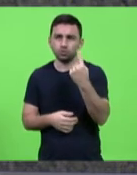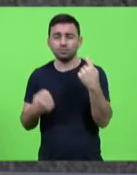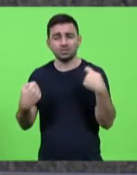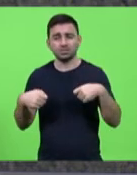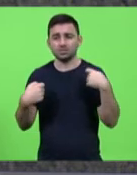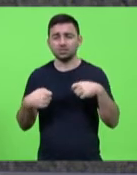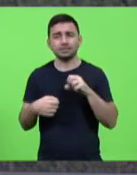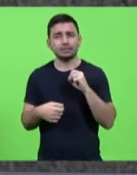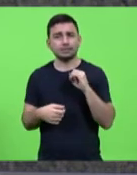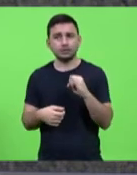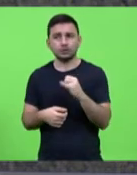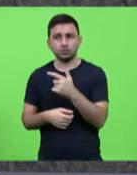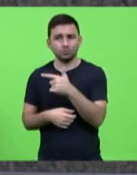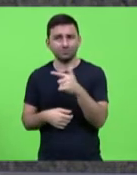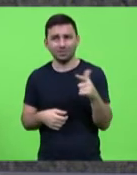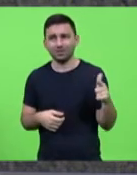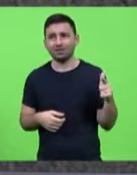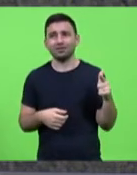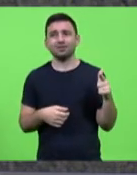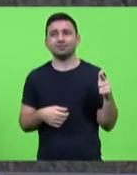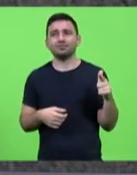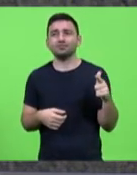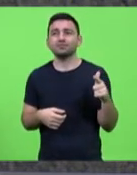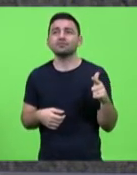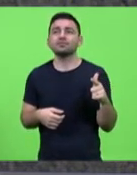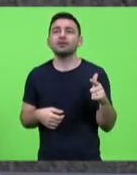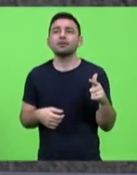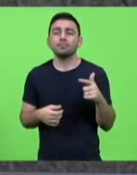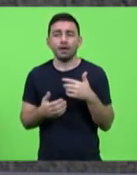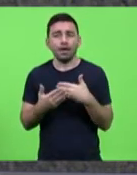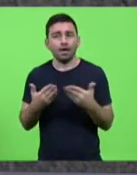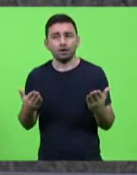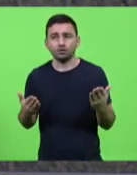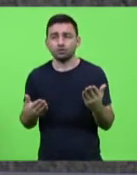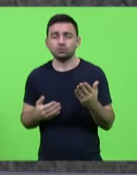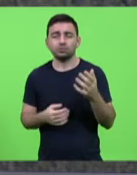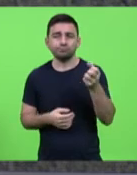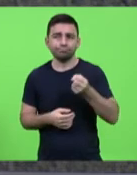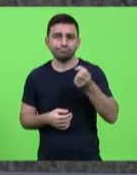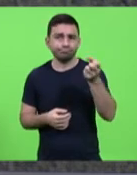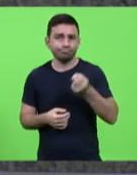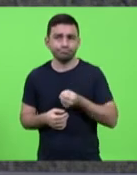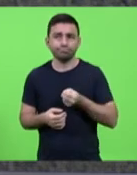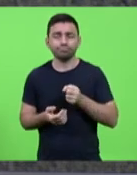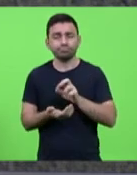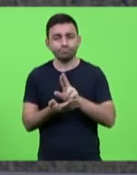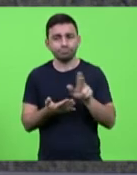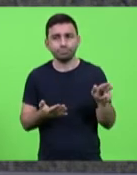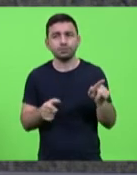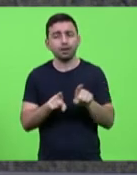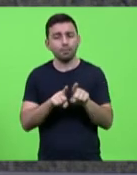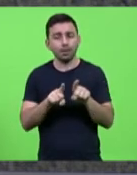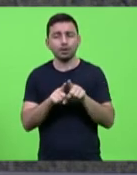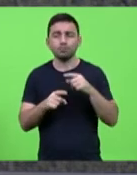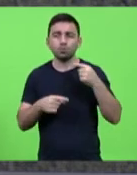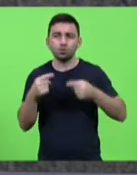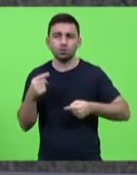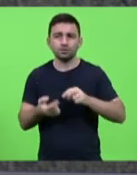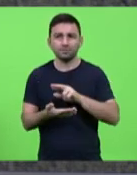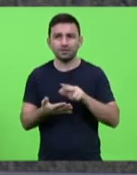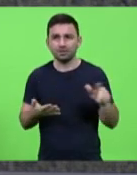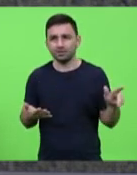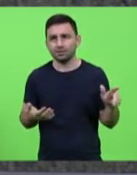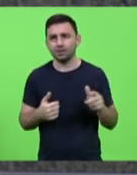já não tem acesso ao recurso do auxílio emergencial e no conjunto das políticas todas. Então, nós vamos